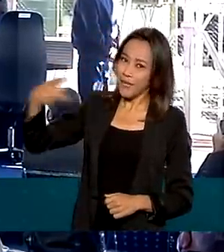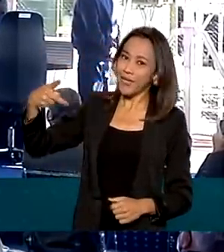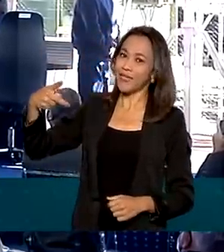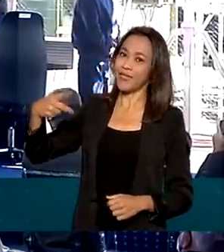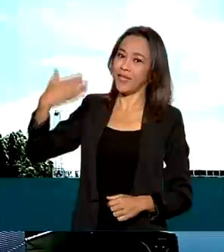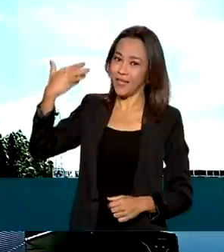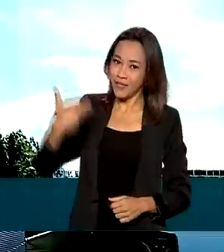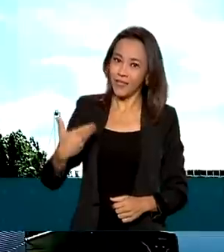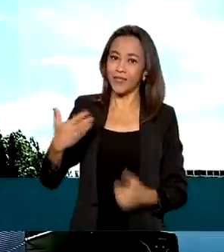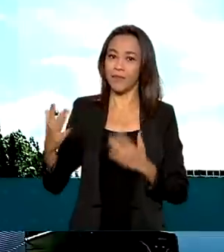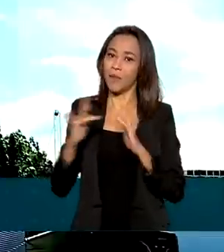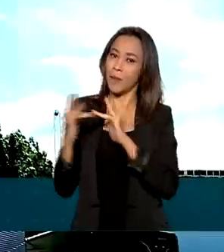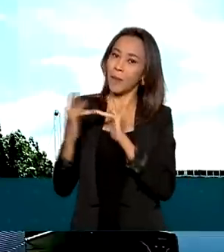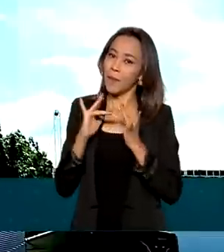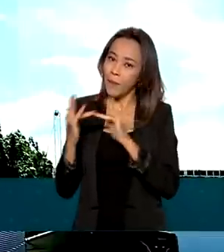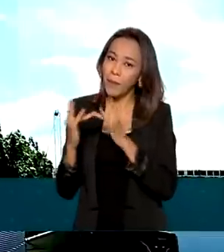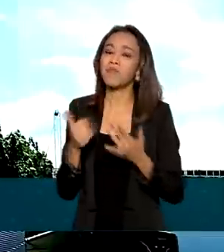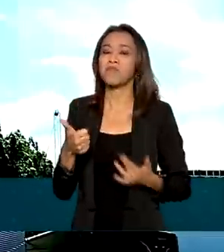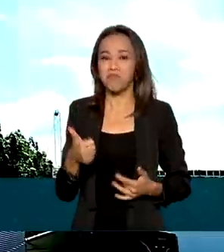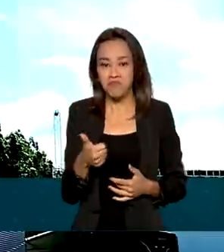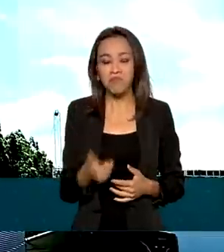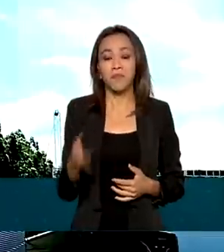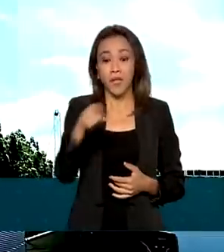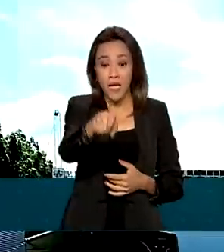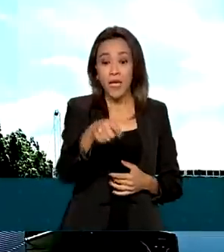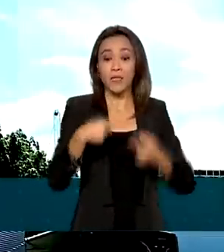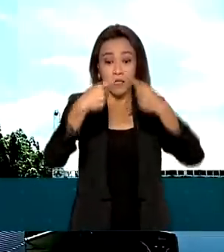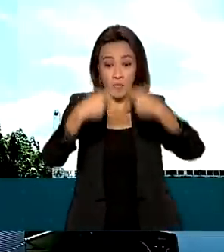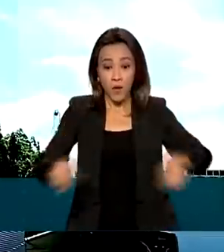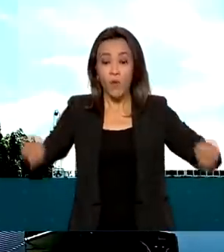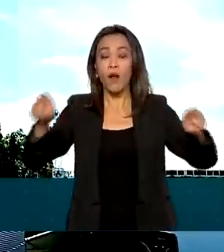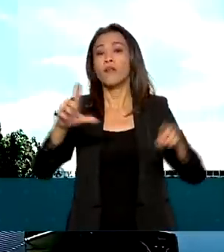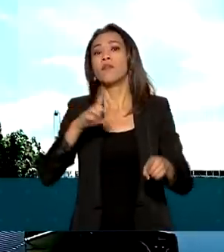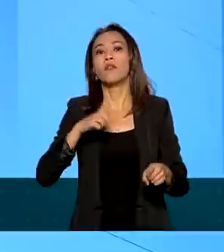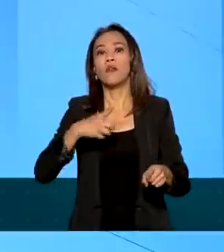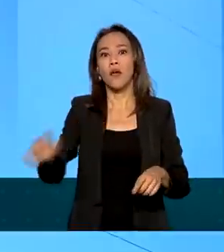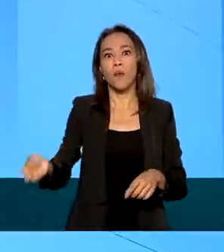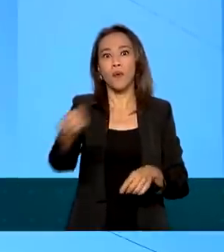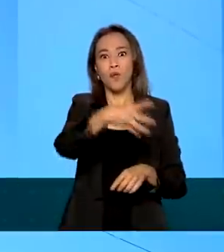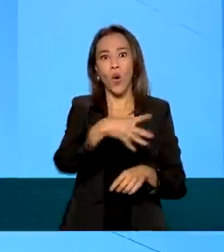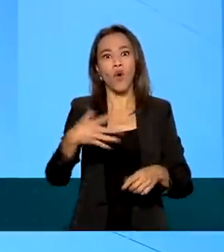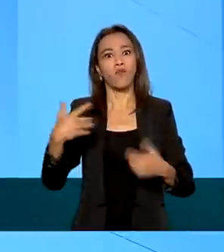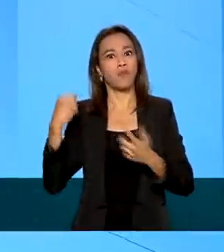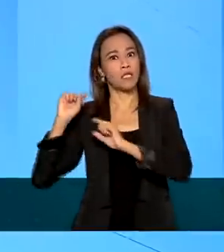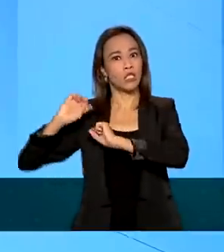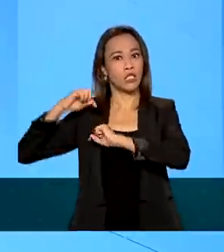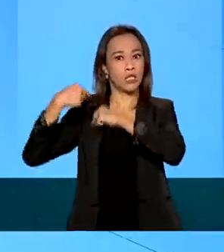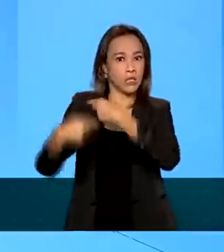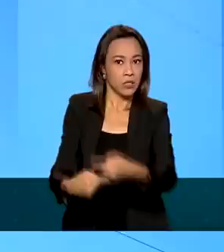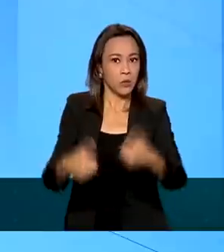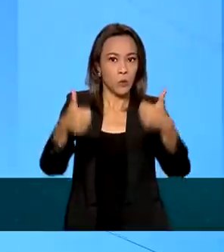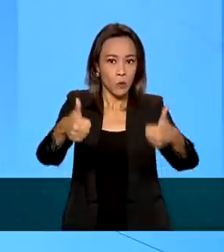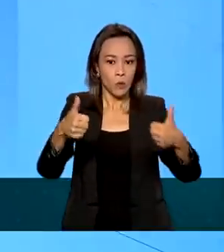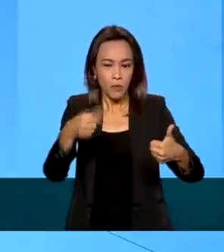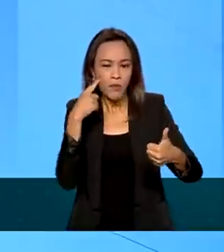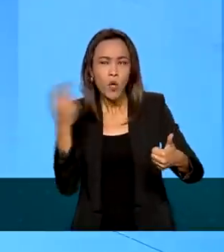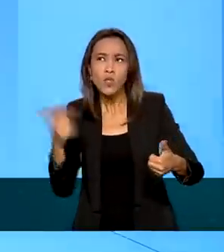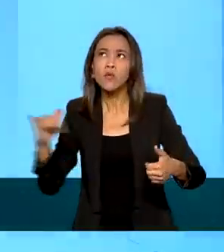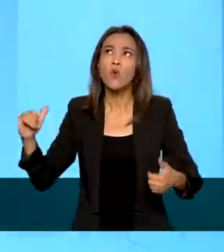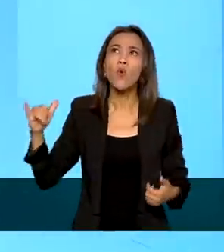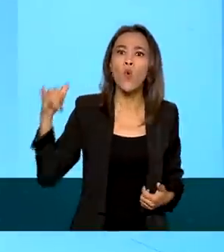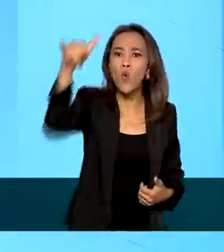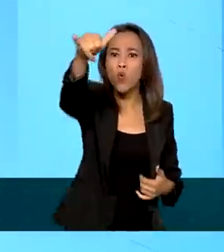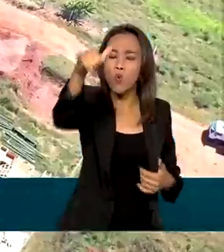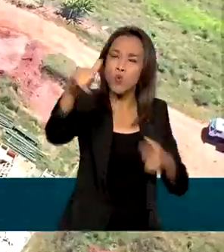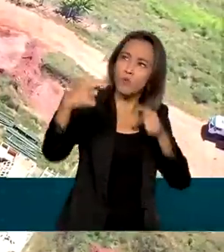O sistema inaugurado conta com uma nova geração de radares com capacidade de detectar aeronaves a